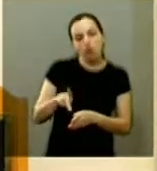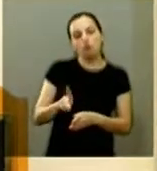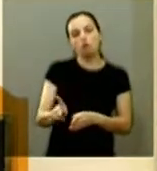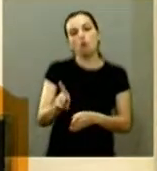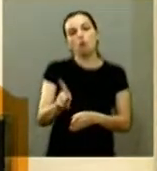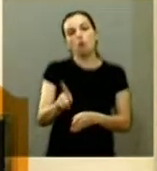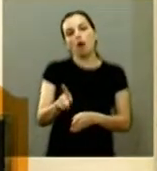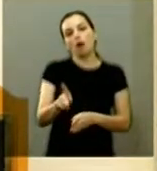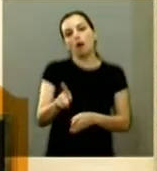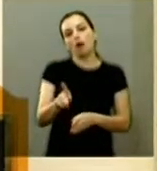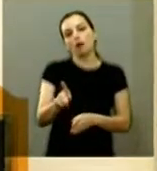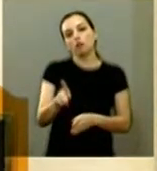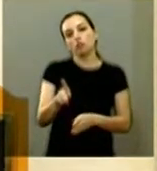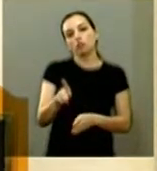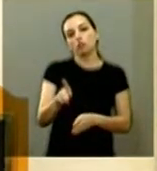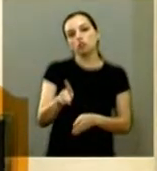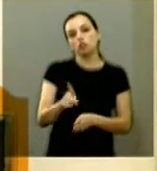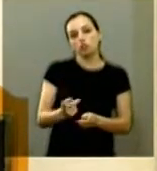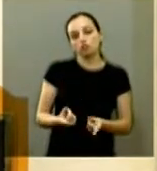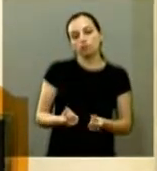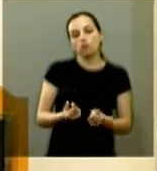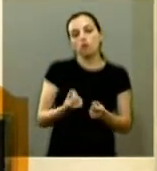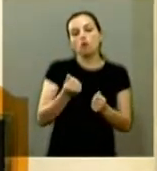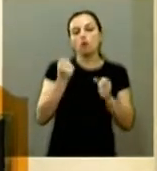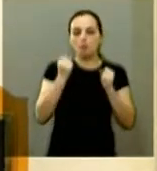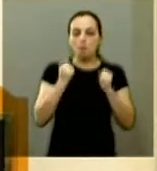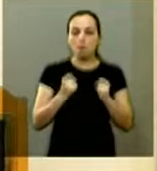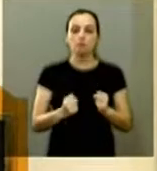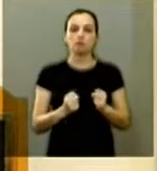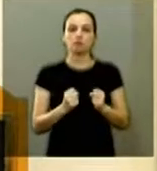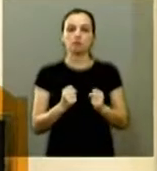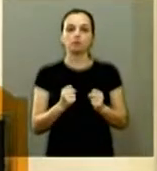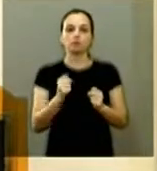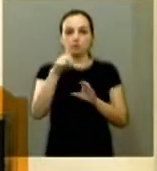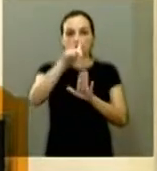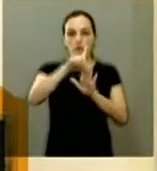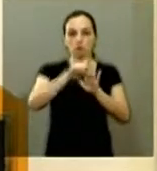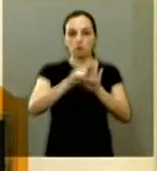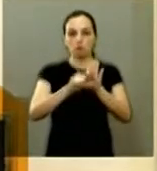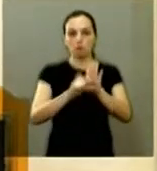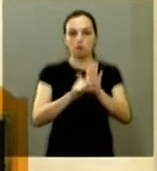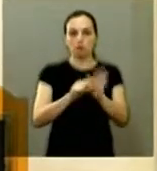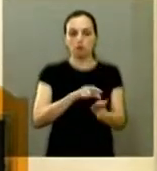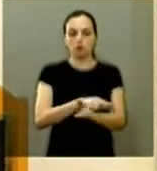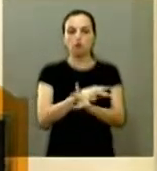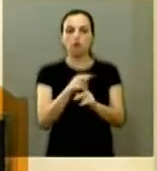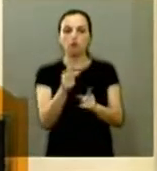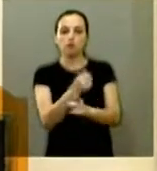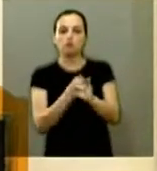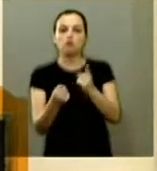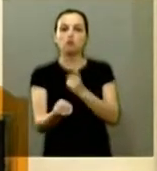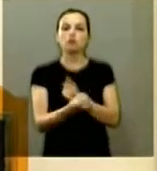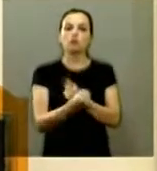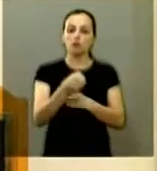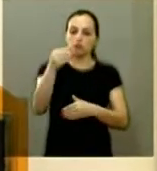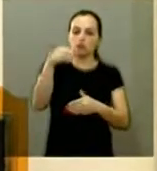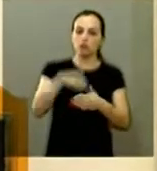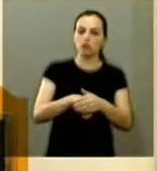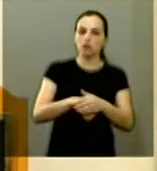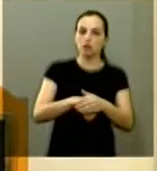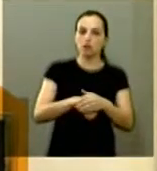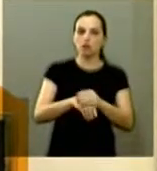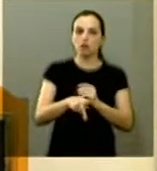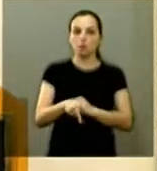perspectiva de investirmos na possibilidade ainda de diminuição da desigualdade seja a candidatura da